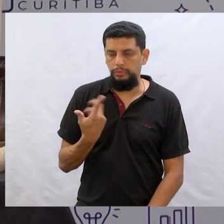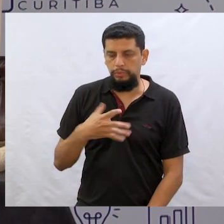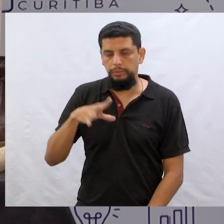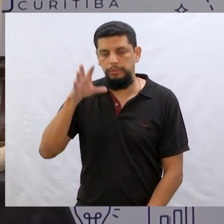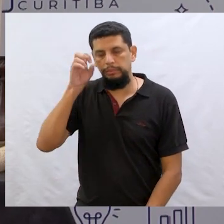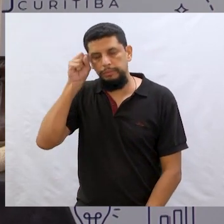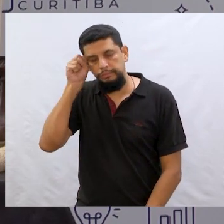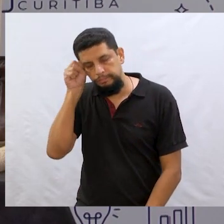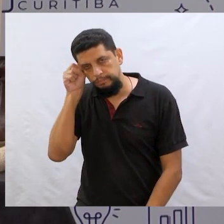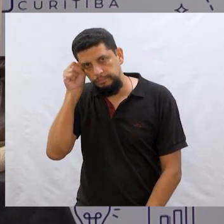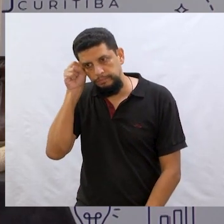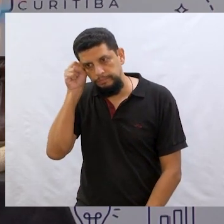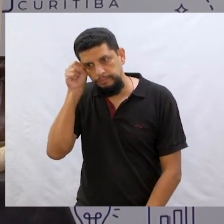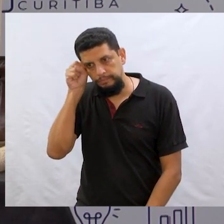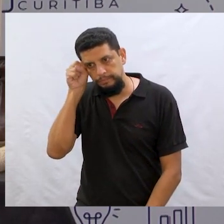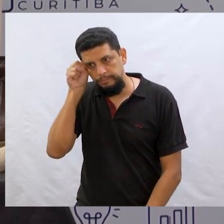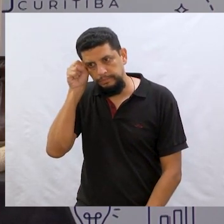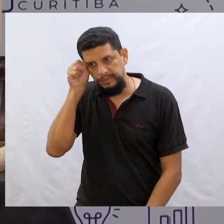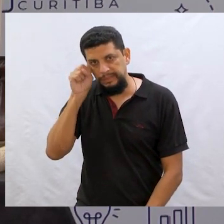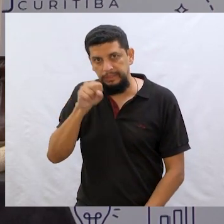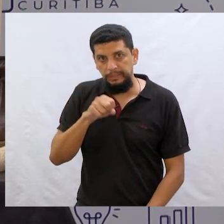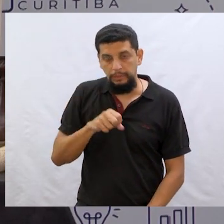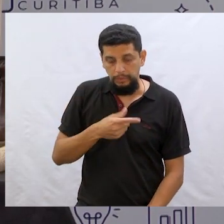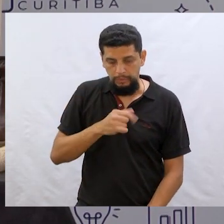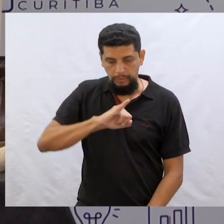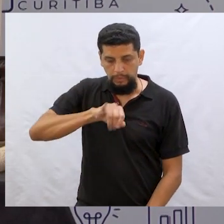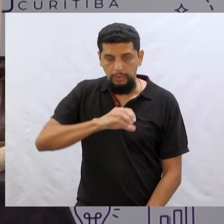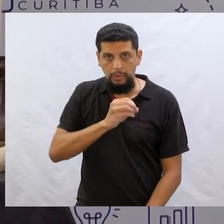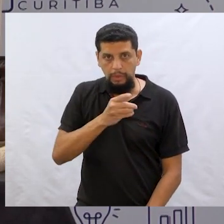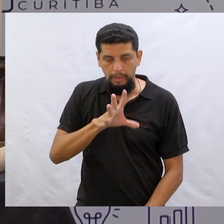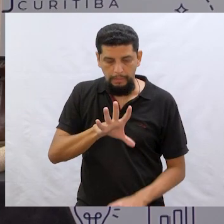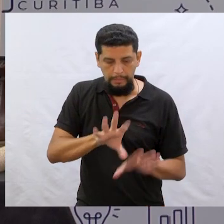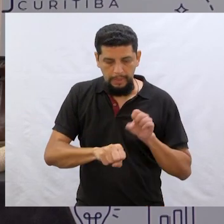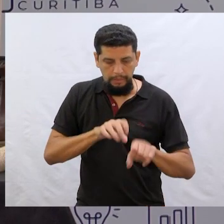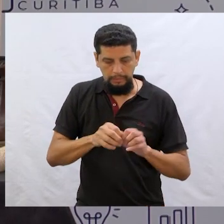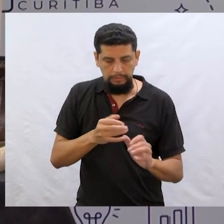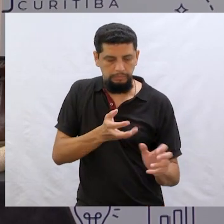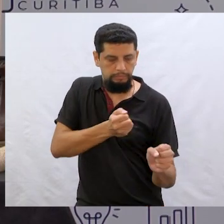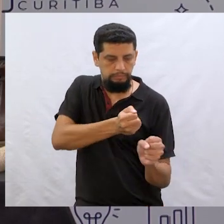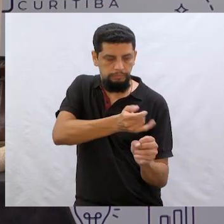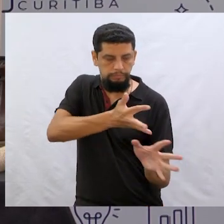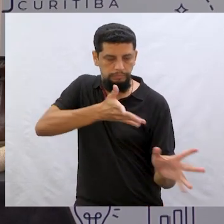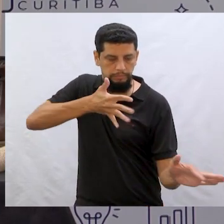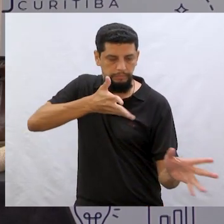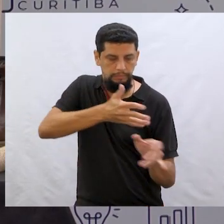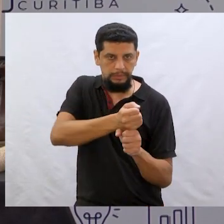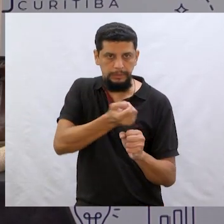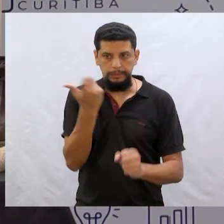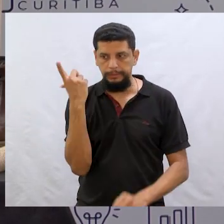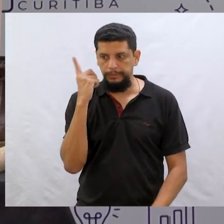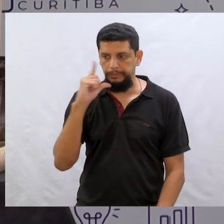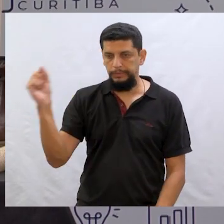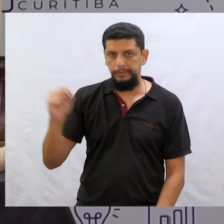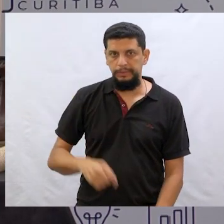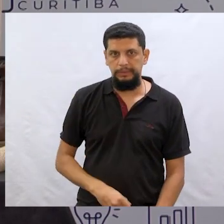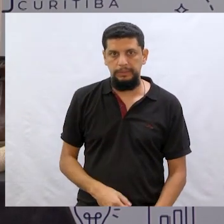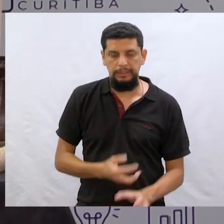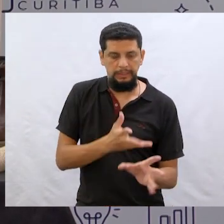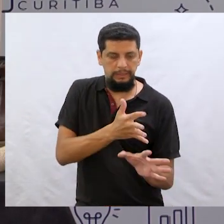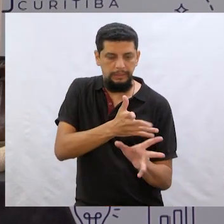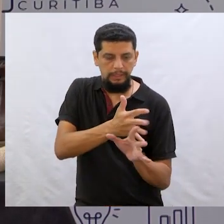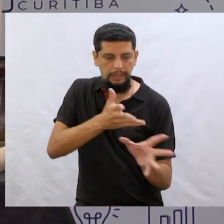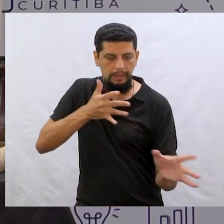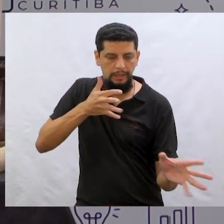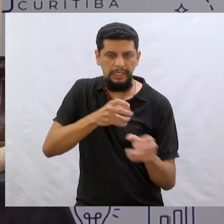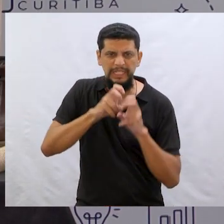O que aconteceu, gente? Lá foi João, pegou a harpa e, ó, saiu para o pé de feijão. O que aconteceu? A harpa